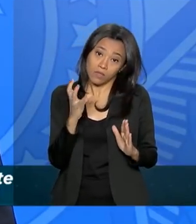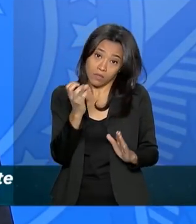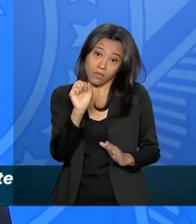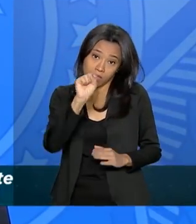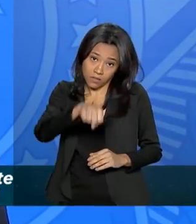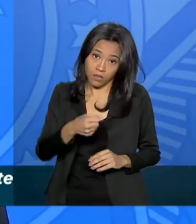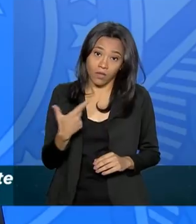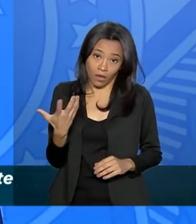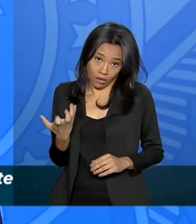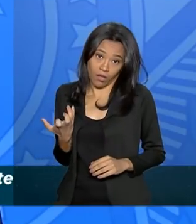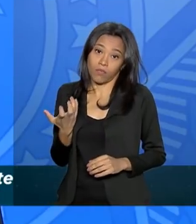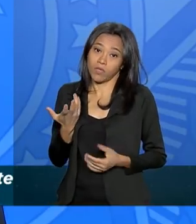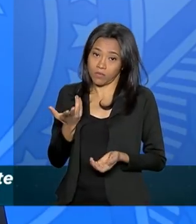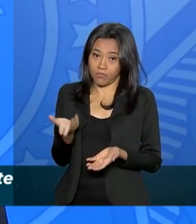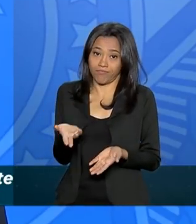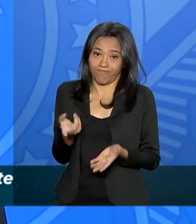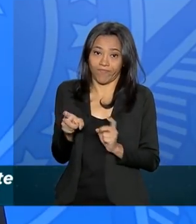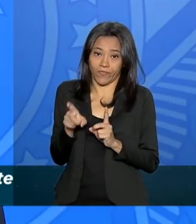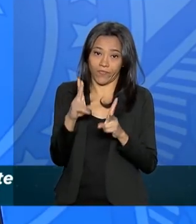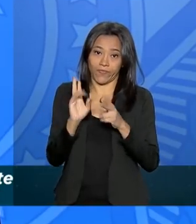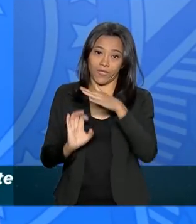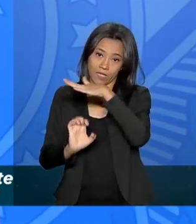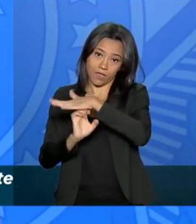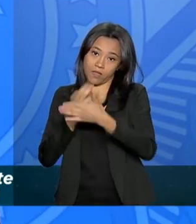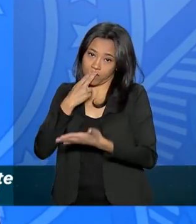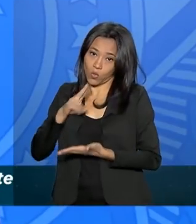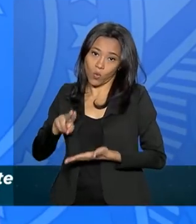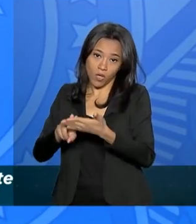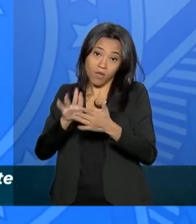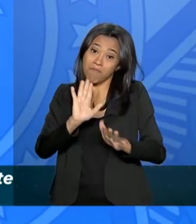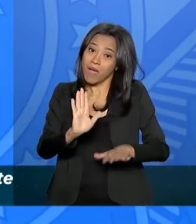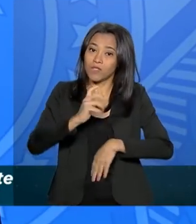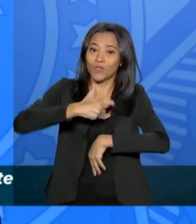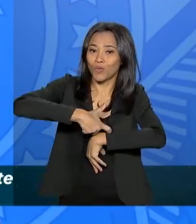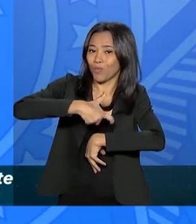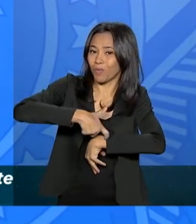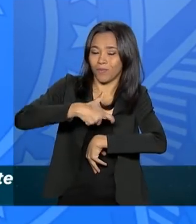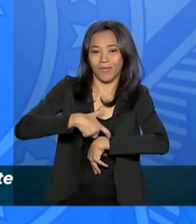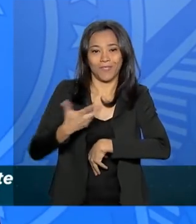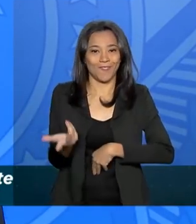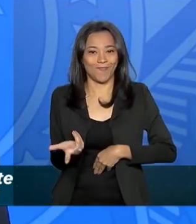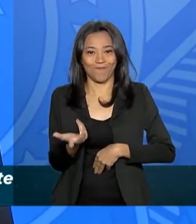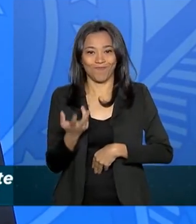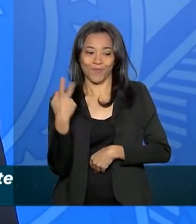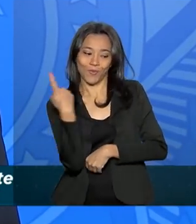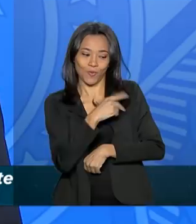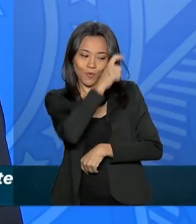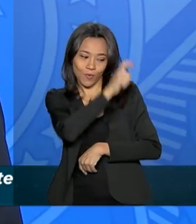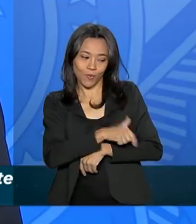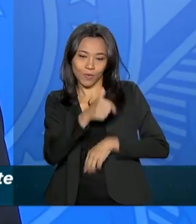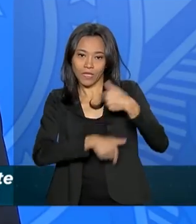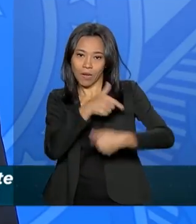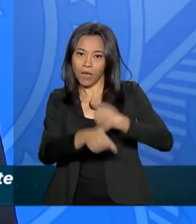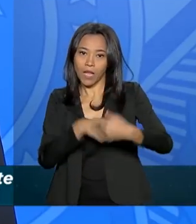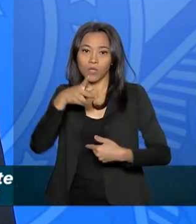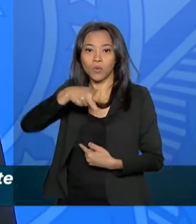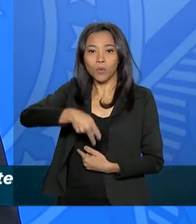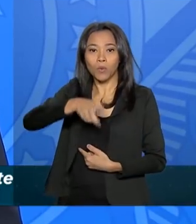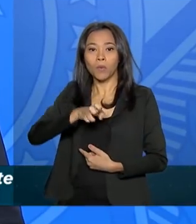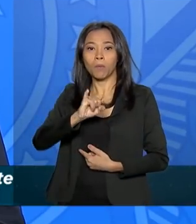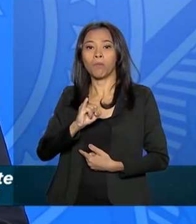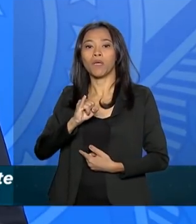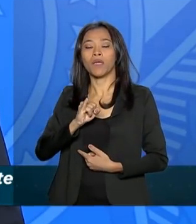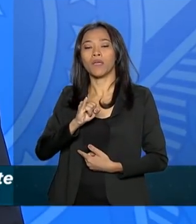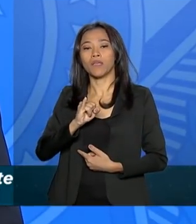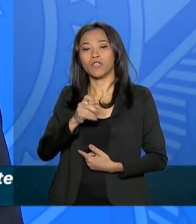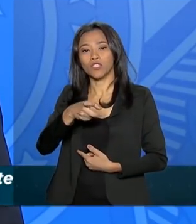está no radar essa questão. Mas, no momento, o trabalho do general Floriano Peixoto dentro dos Correios é